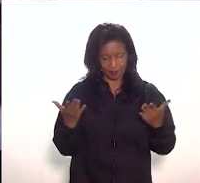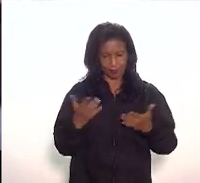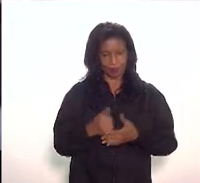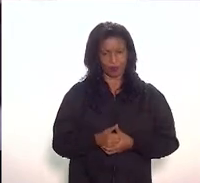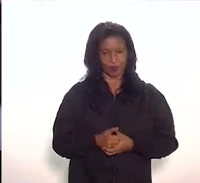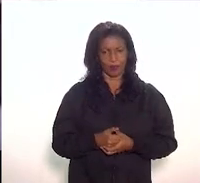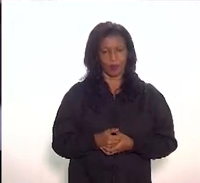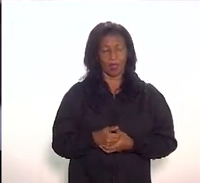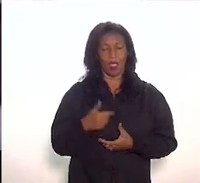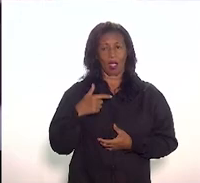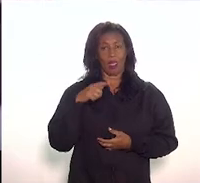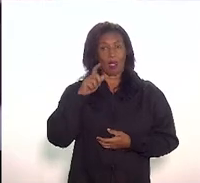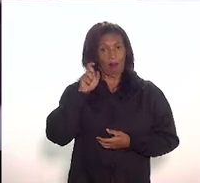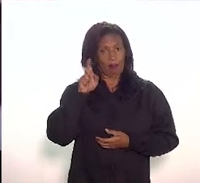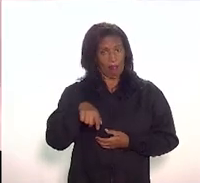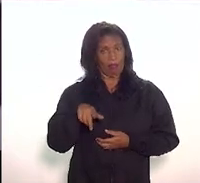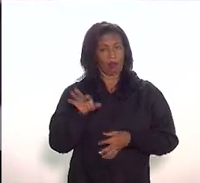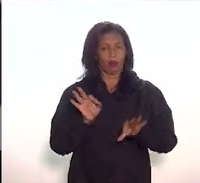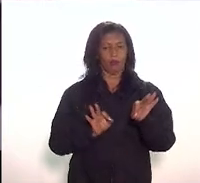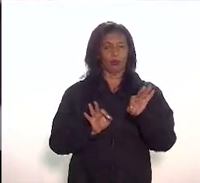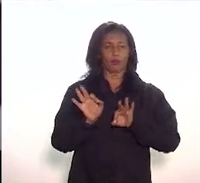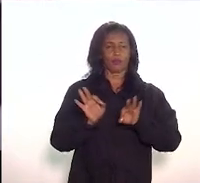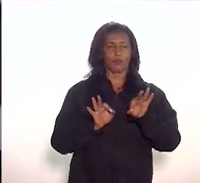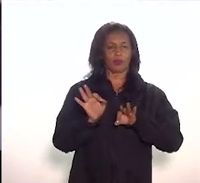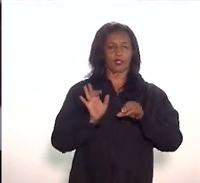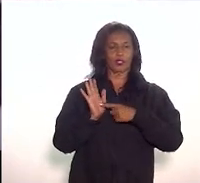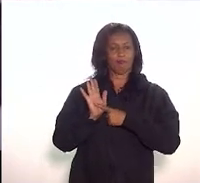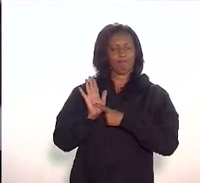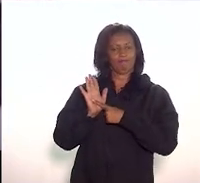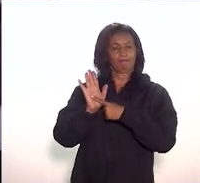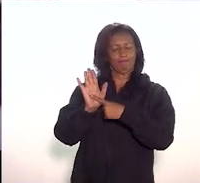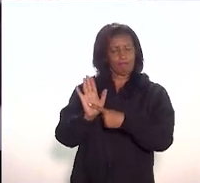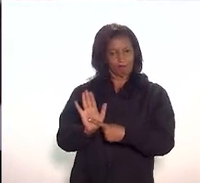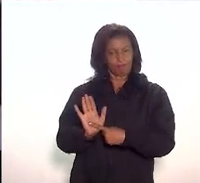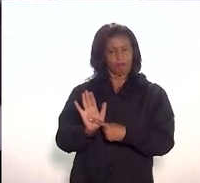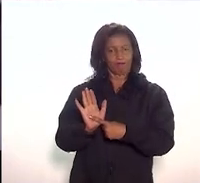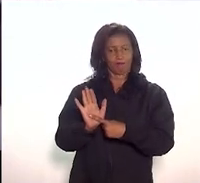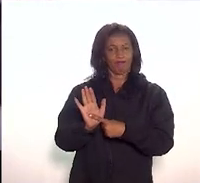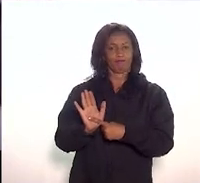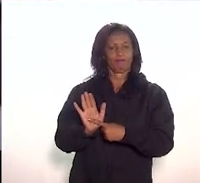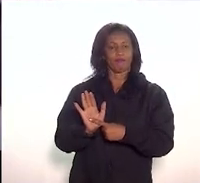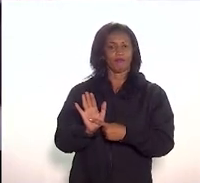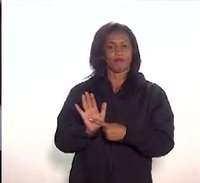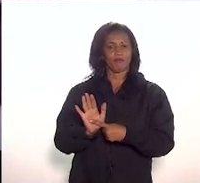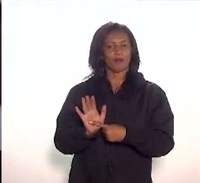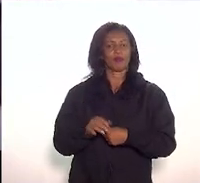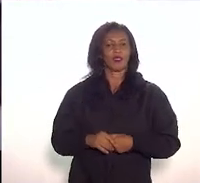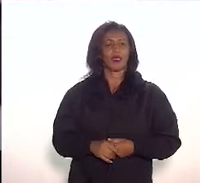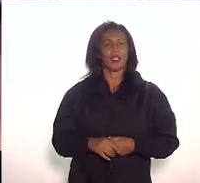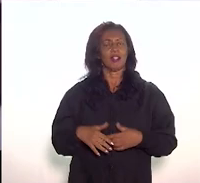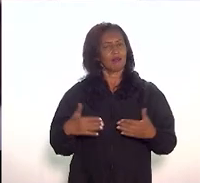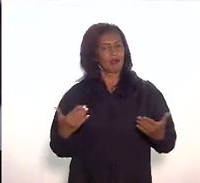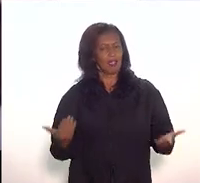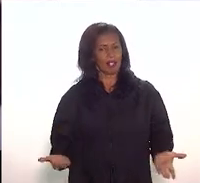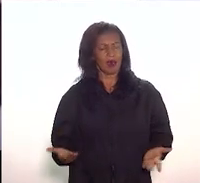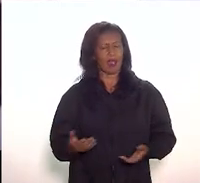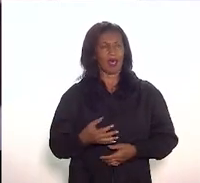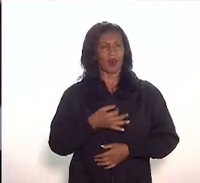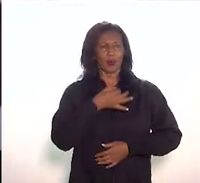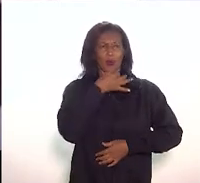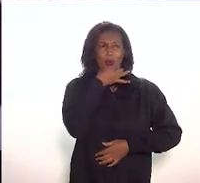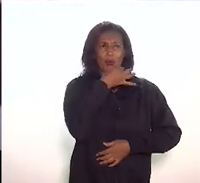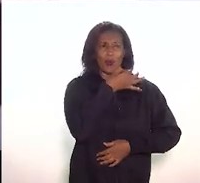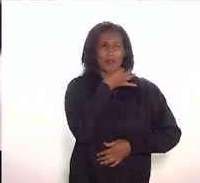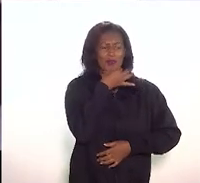um projeto apresentado, concebido e, é claro, a colocação dele em